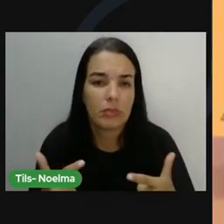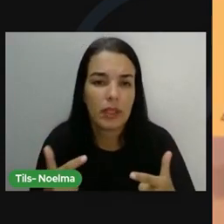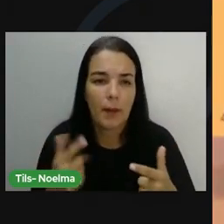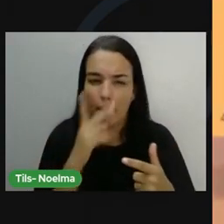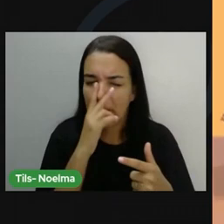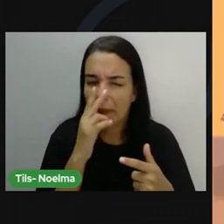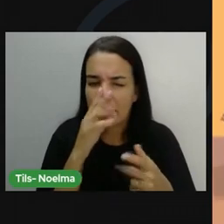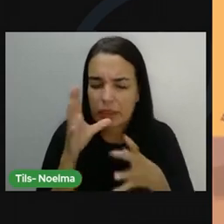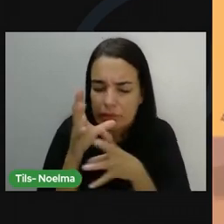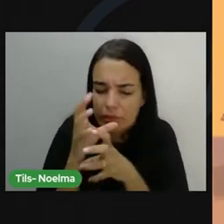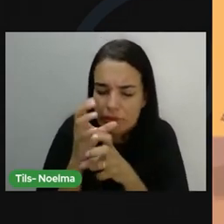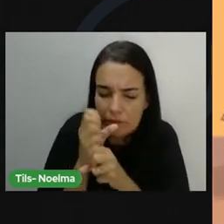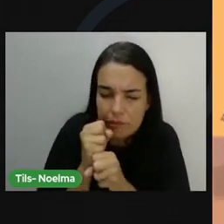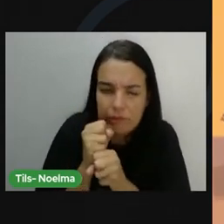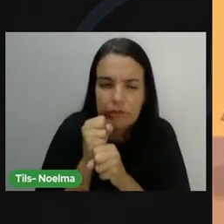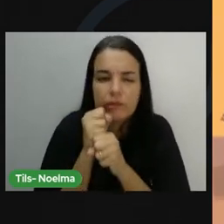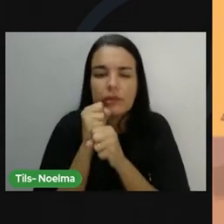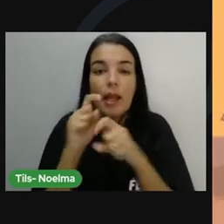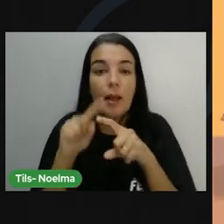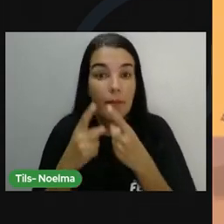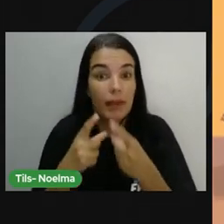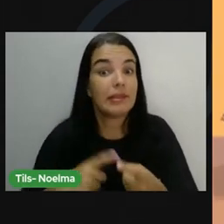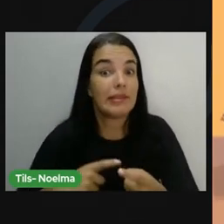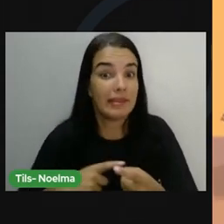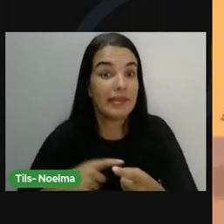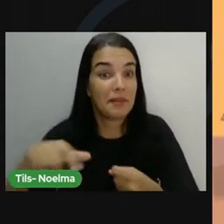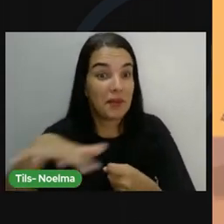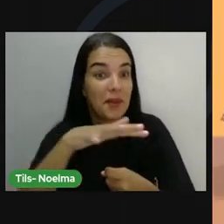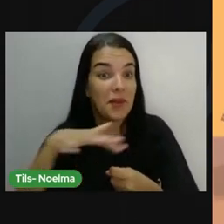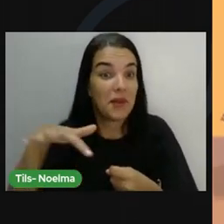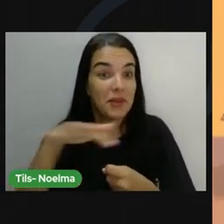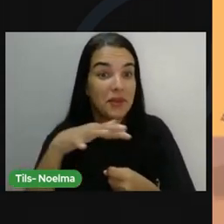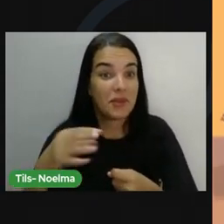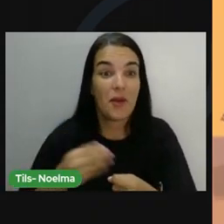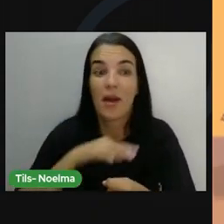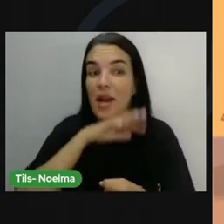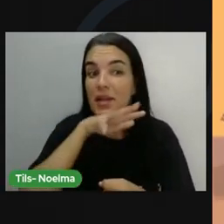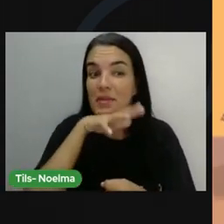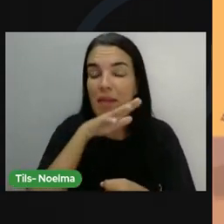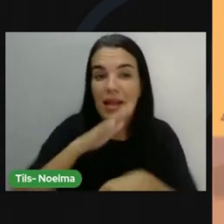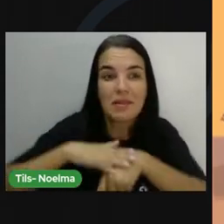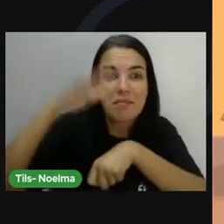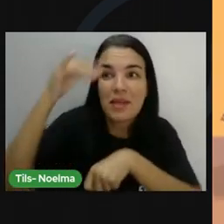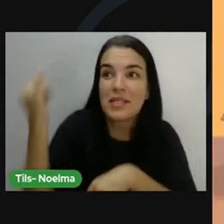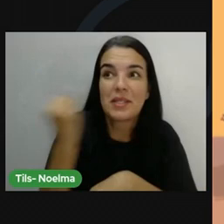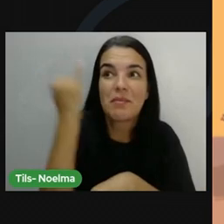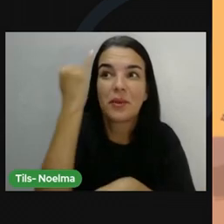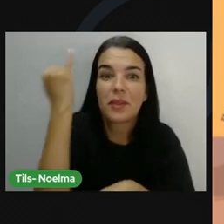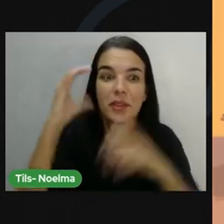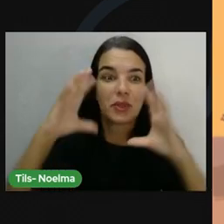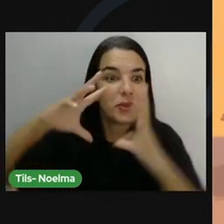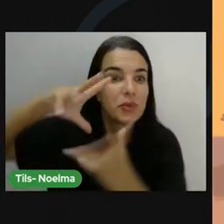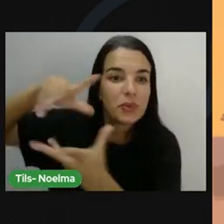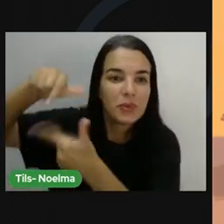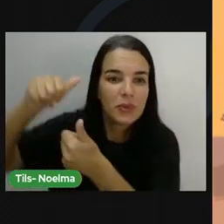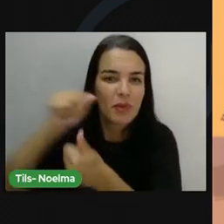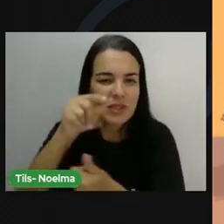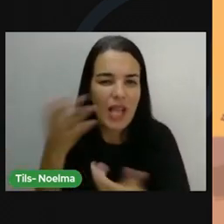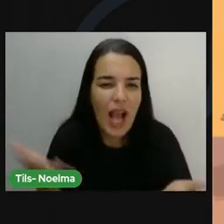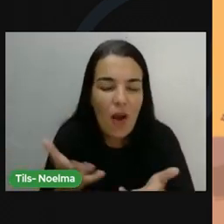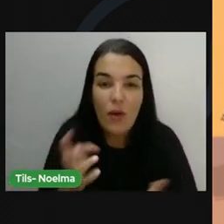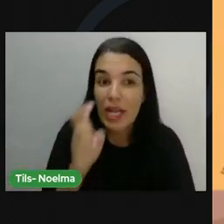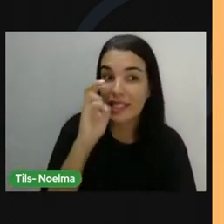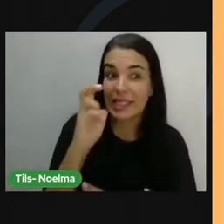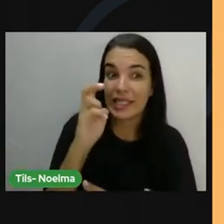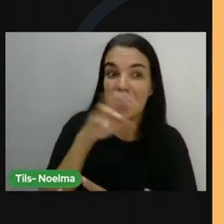Mas nesta região, vivem alguns dos animais mais incríveis do mundo. Conheça hoje 5 incríveis animais da